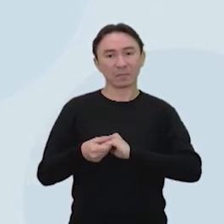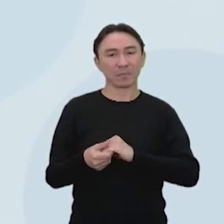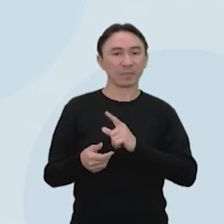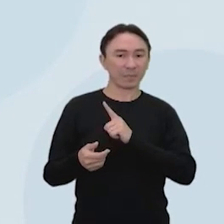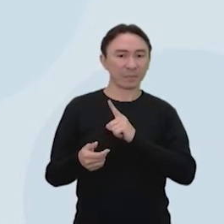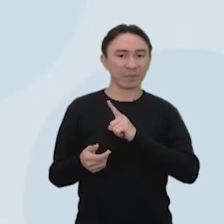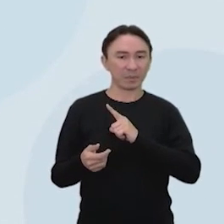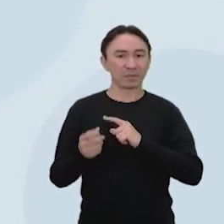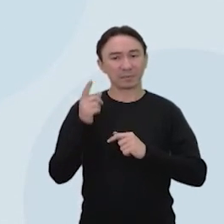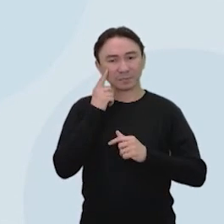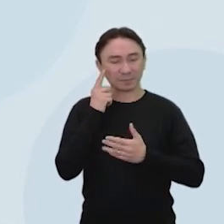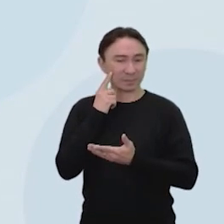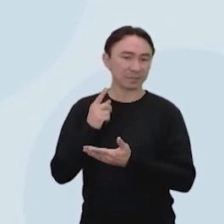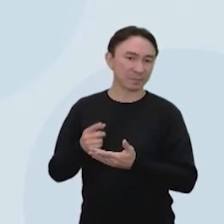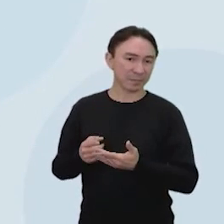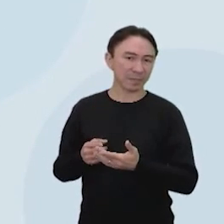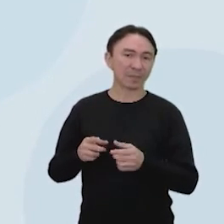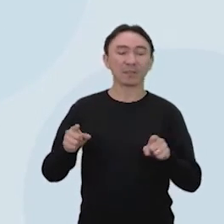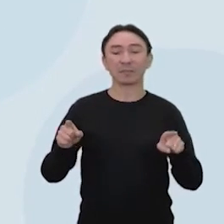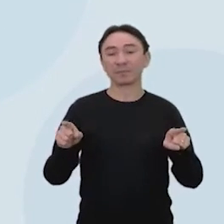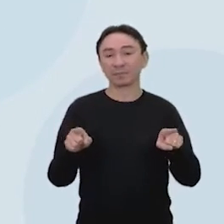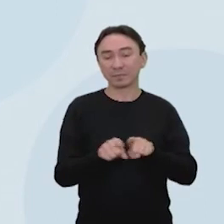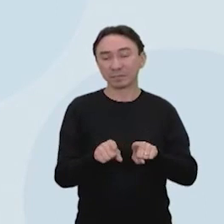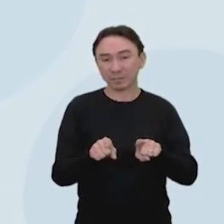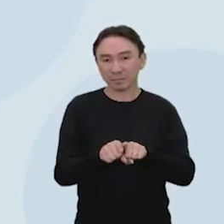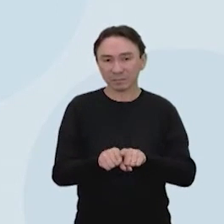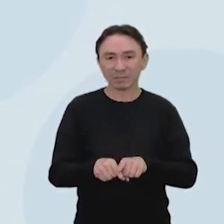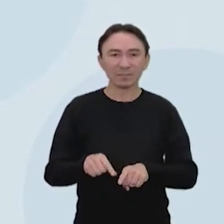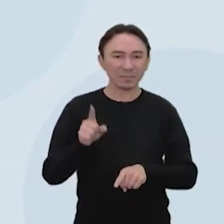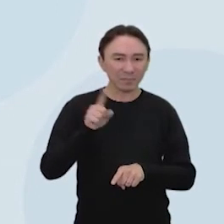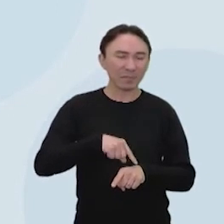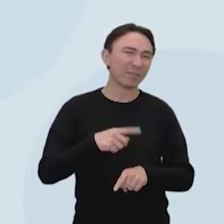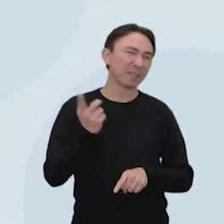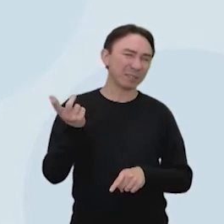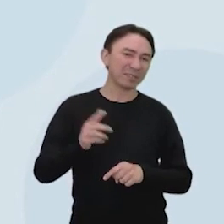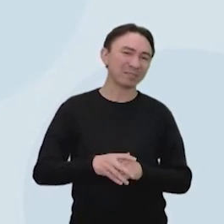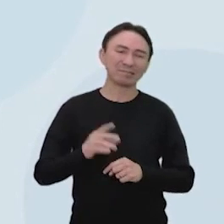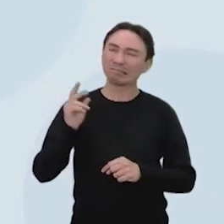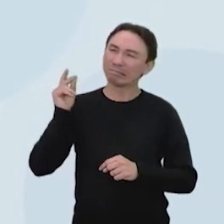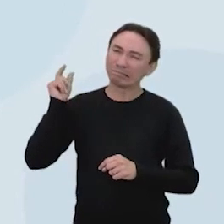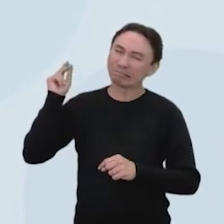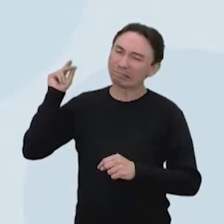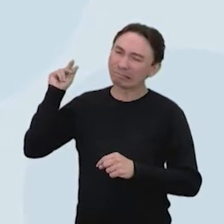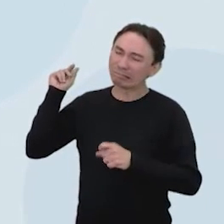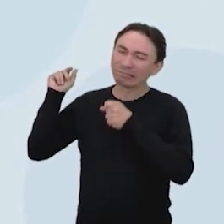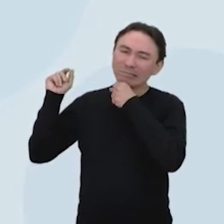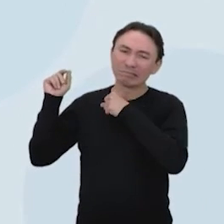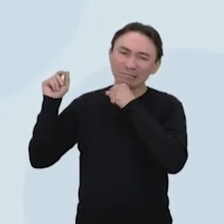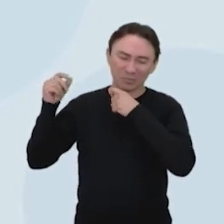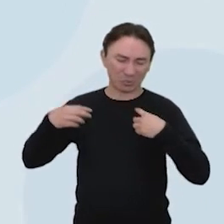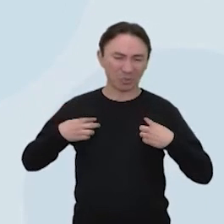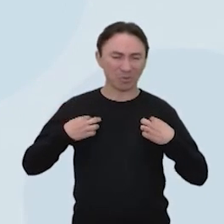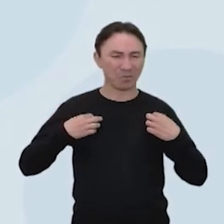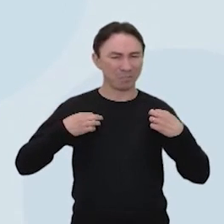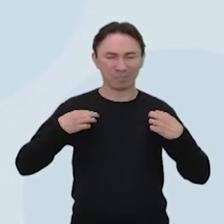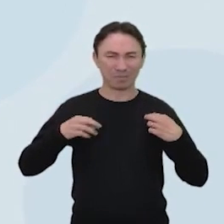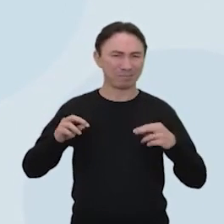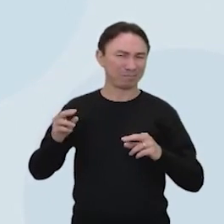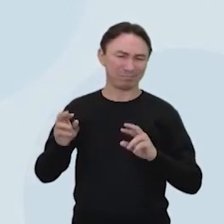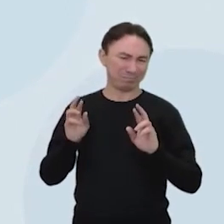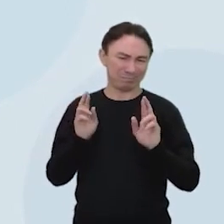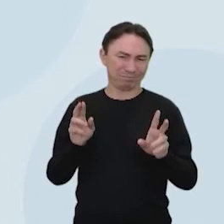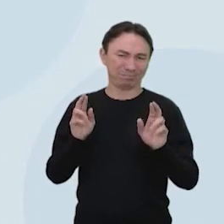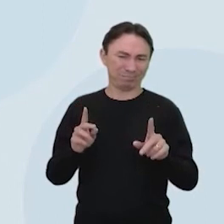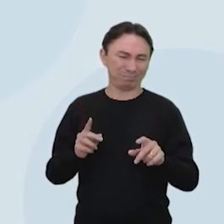De relação. De relação. Eu acho que isso também é uma imagem muito, muito antiga. As pessoas não se vestem mais dessa forma hoje em dia, né? Nem na